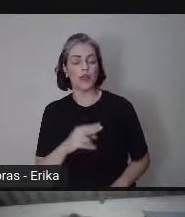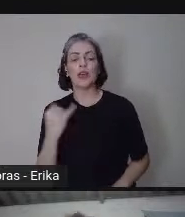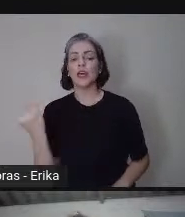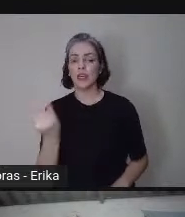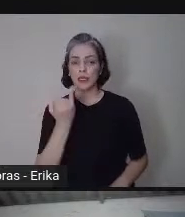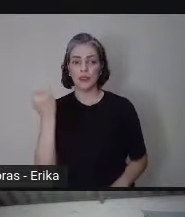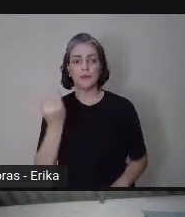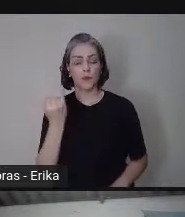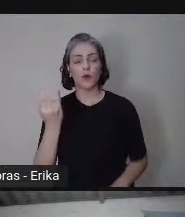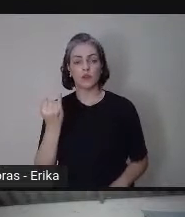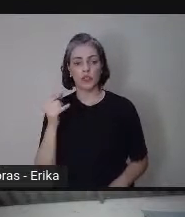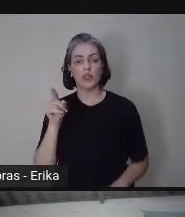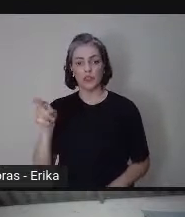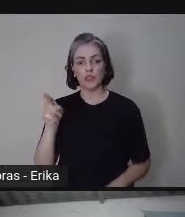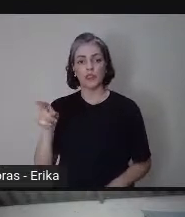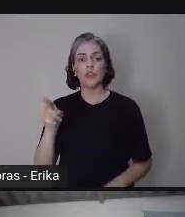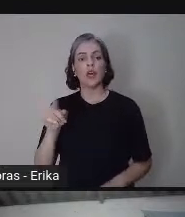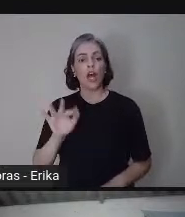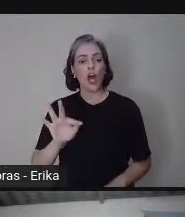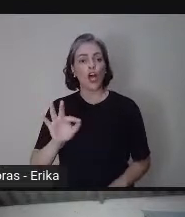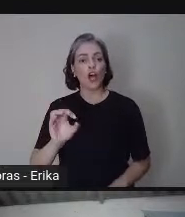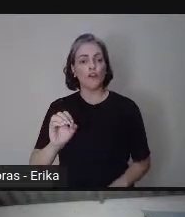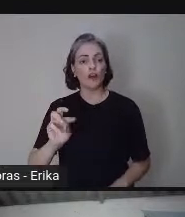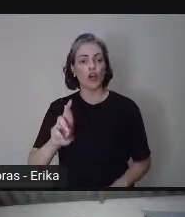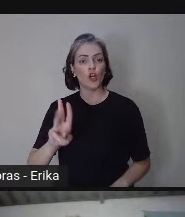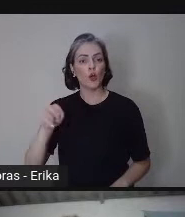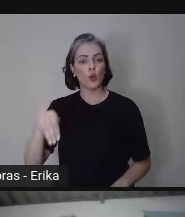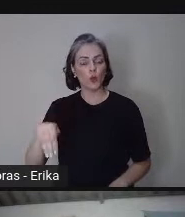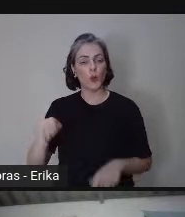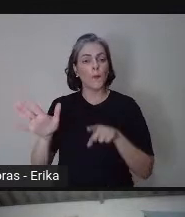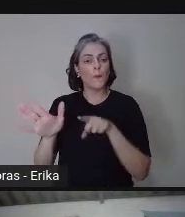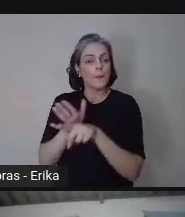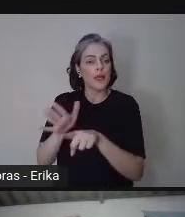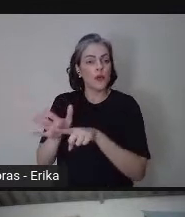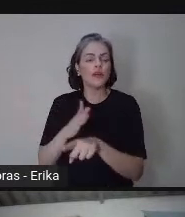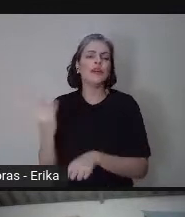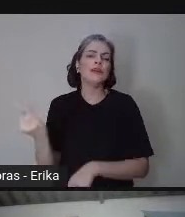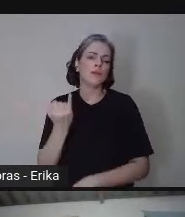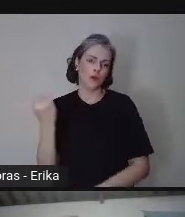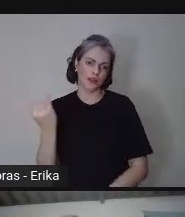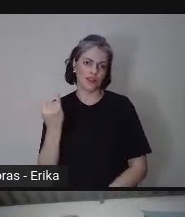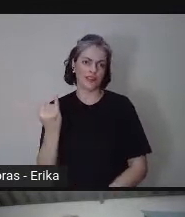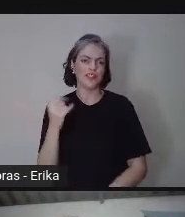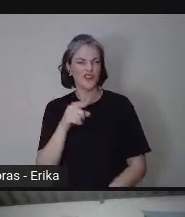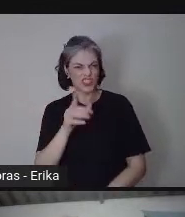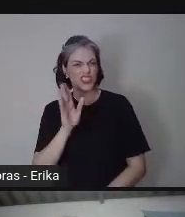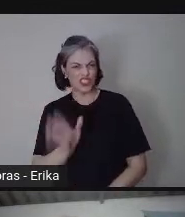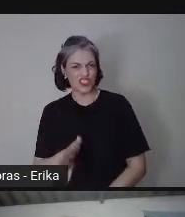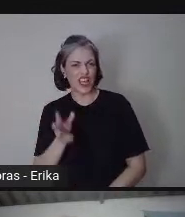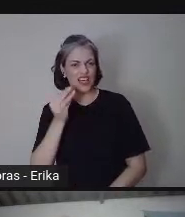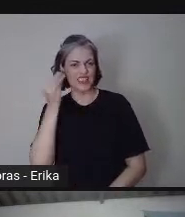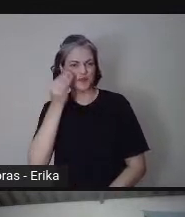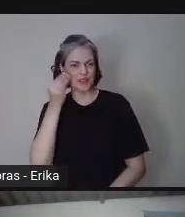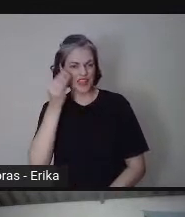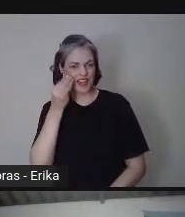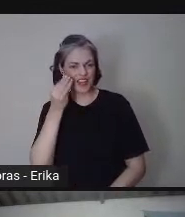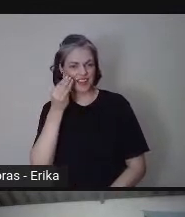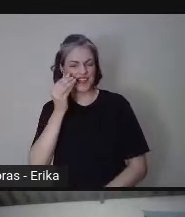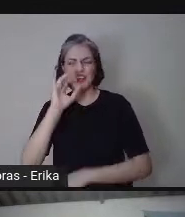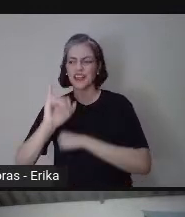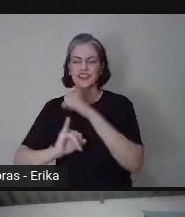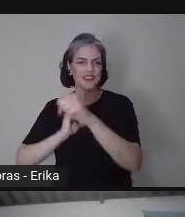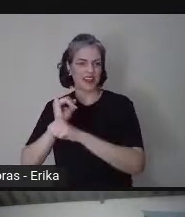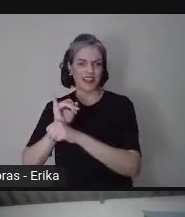frequentes? Eu não sei se vocês já frequentaram fóruns de perguntas frequentes na internet,